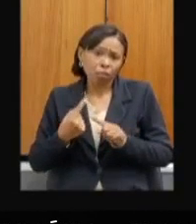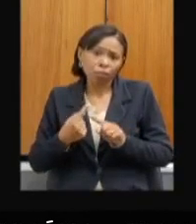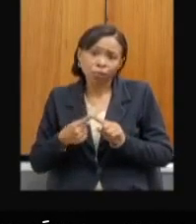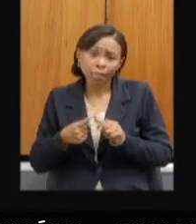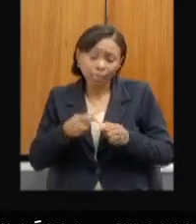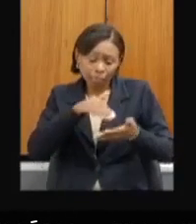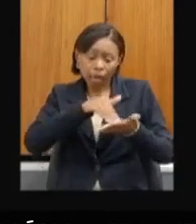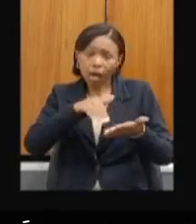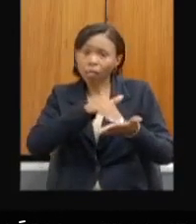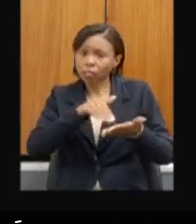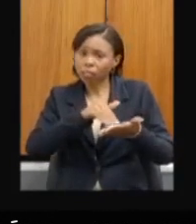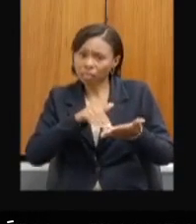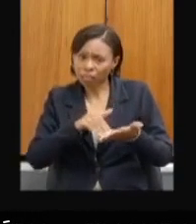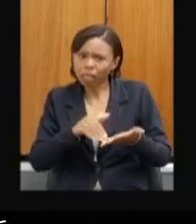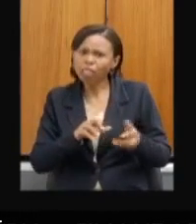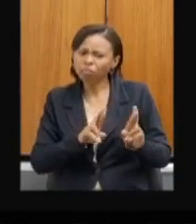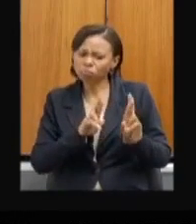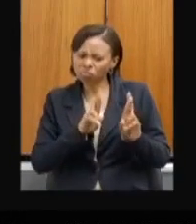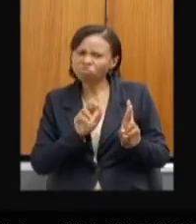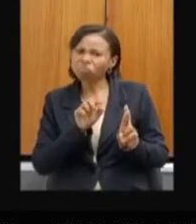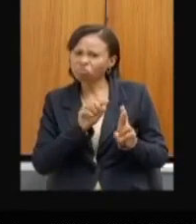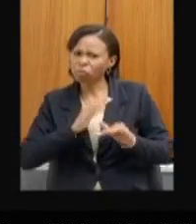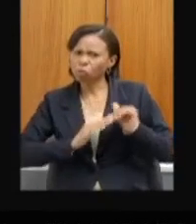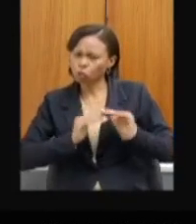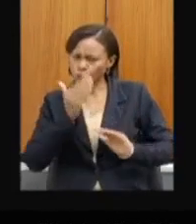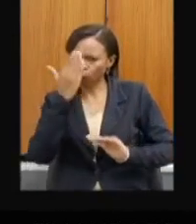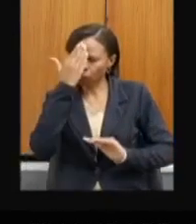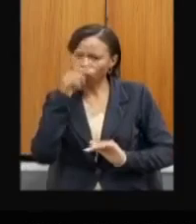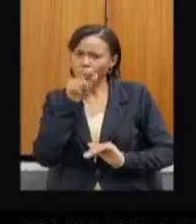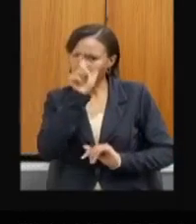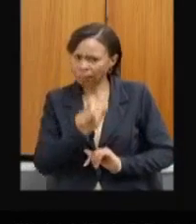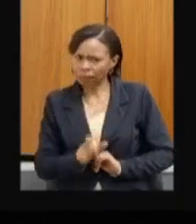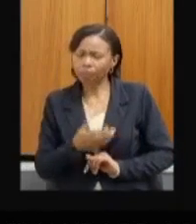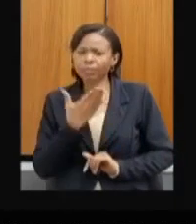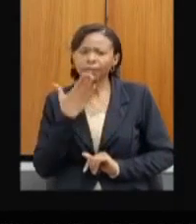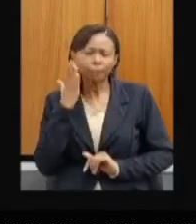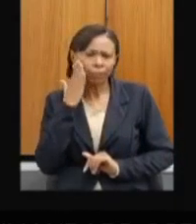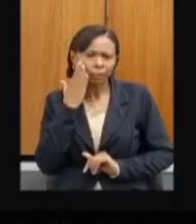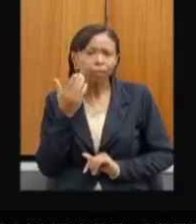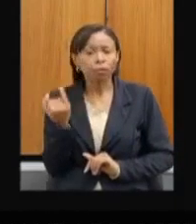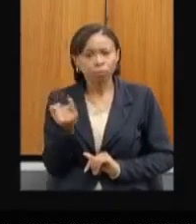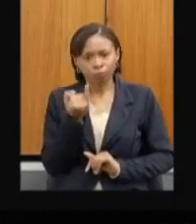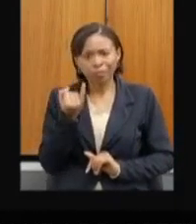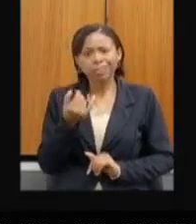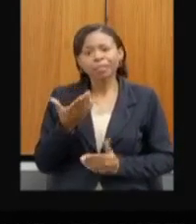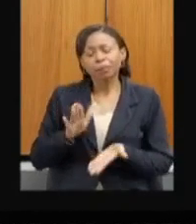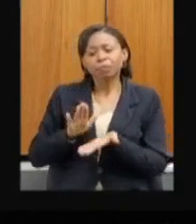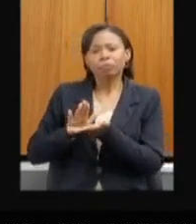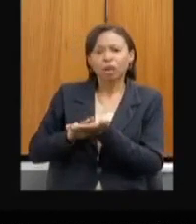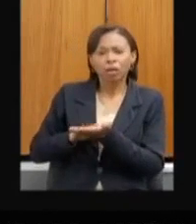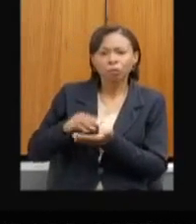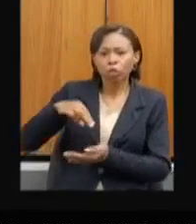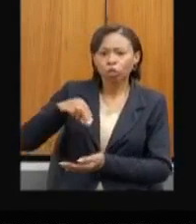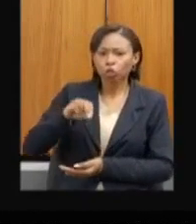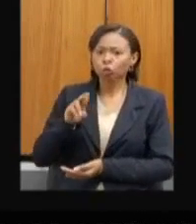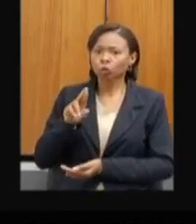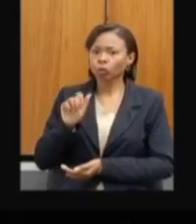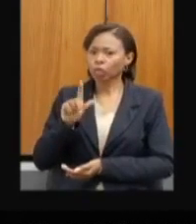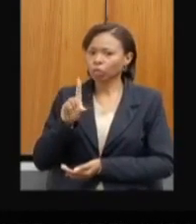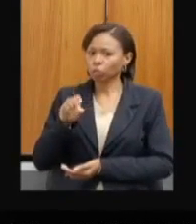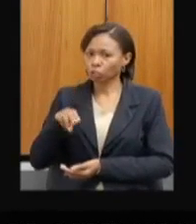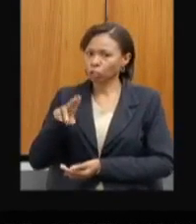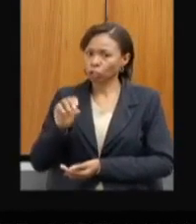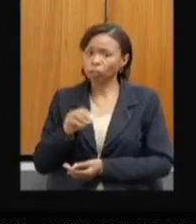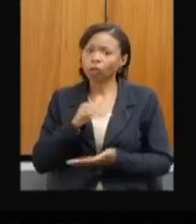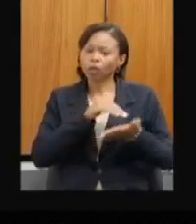muito bem administrada por quem entende vai ser fundamental para nós. Então, parabéns, Noraldino, parabéns, a secretária, eu vou conversar